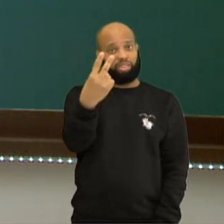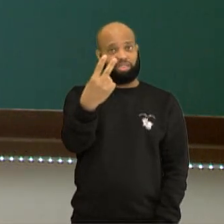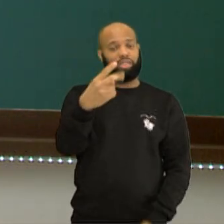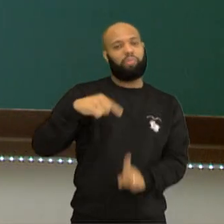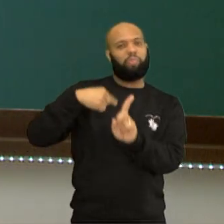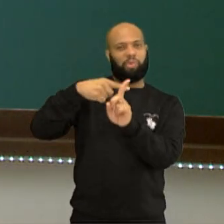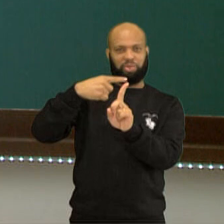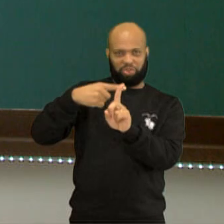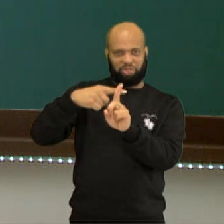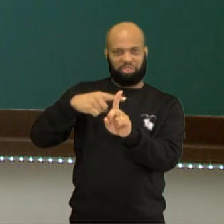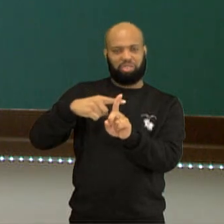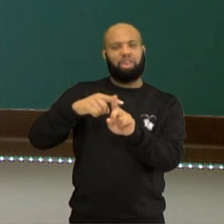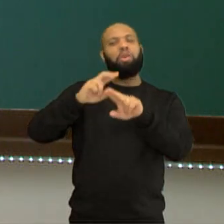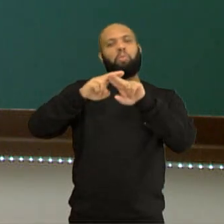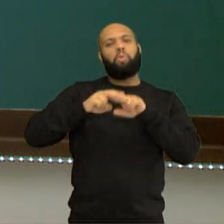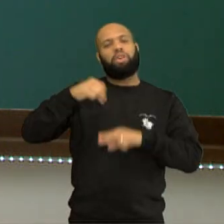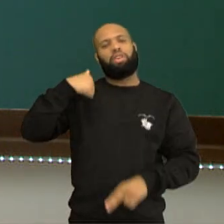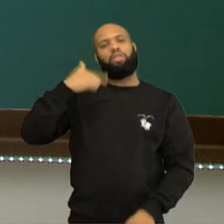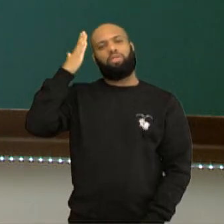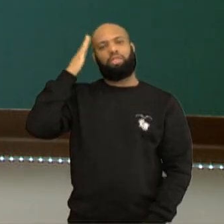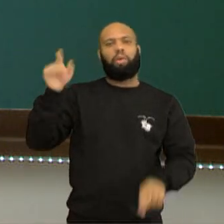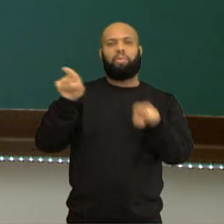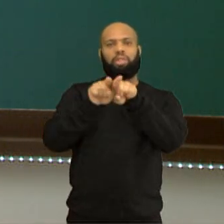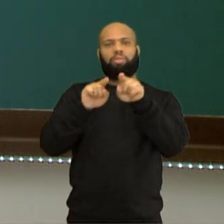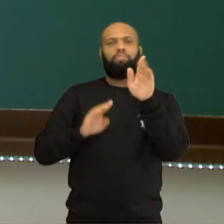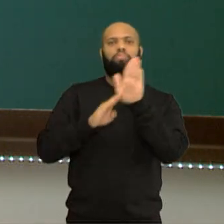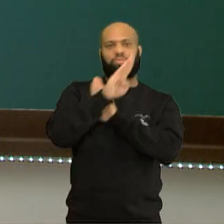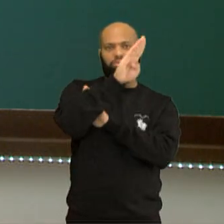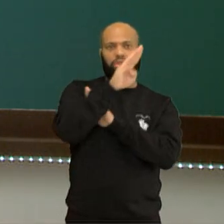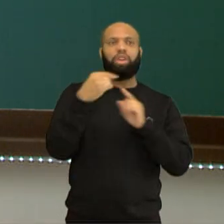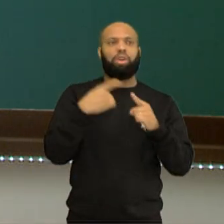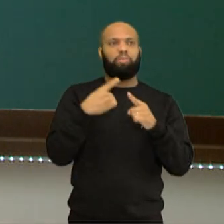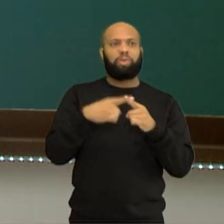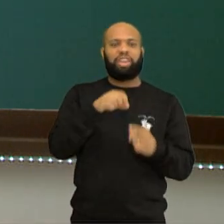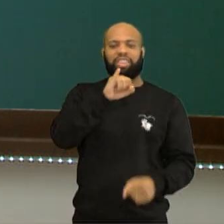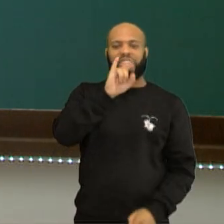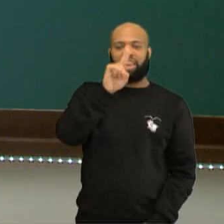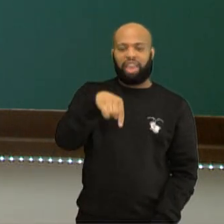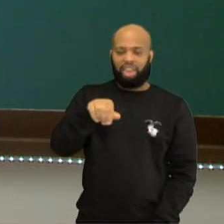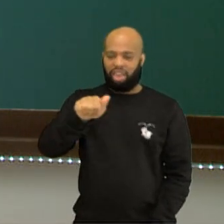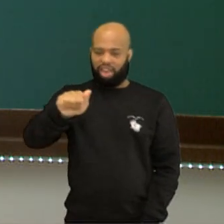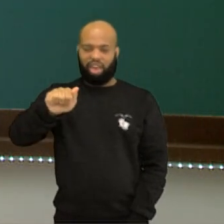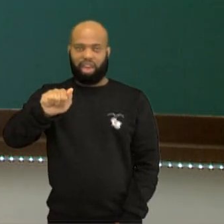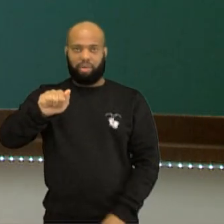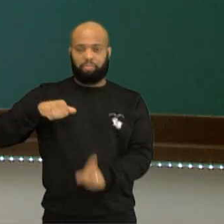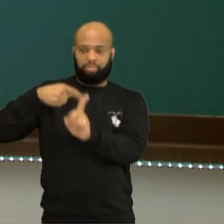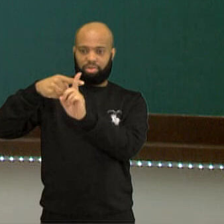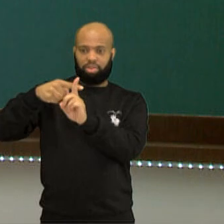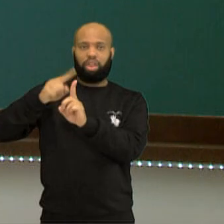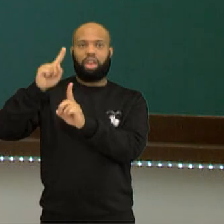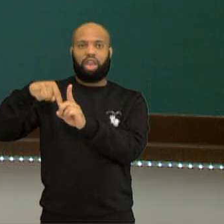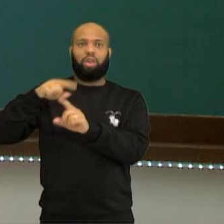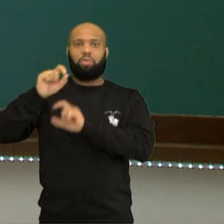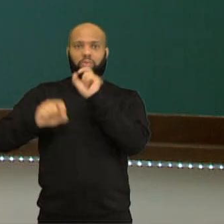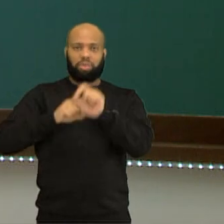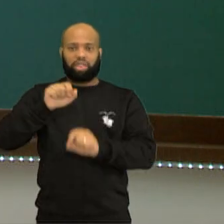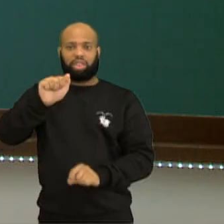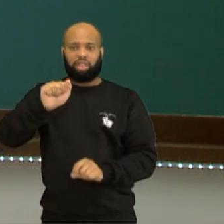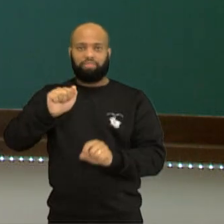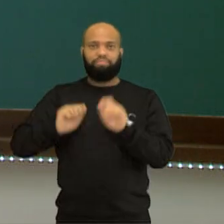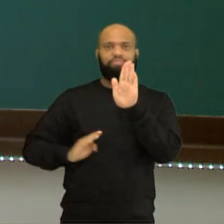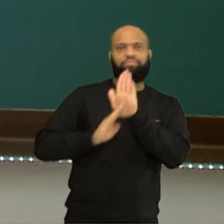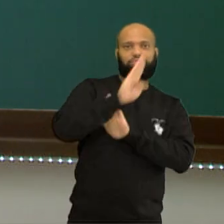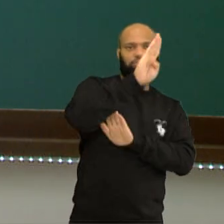positivo. Muito bem. Ele sendo positivo, ele faz parte dessa função. E o que